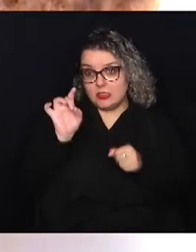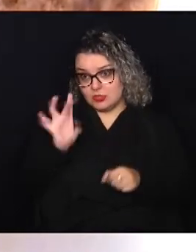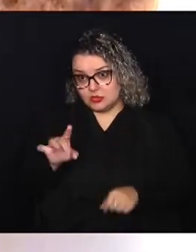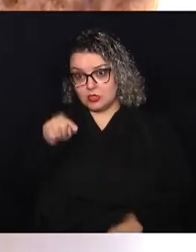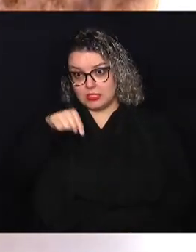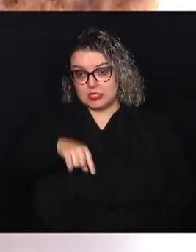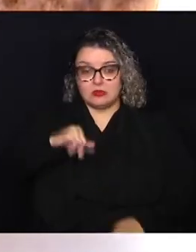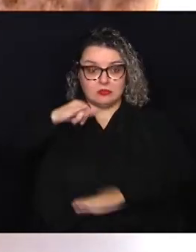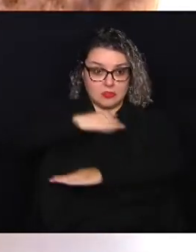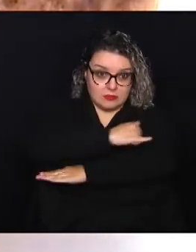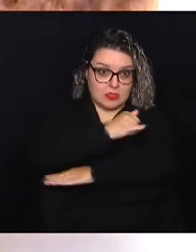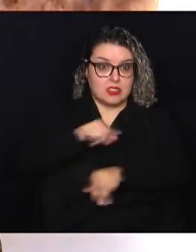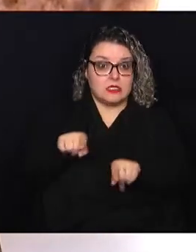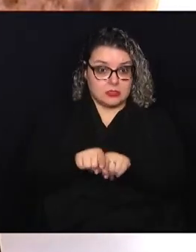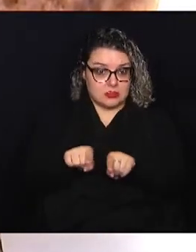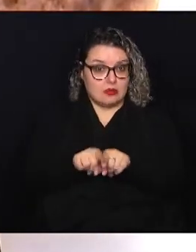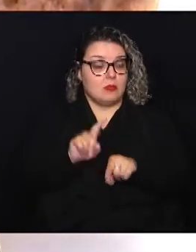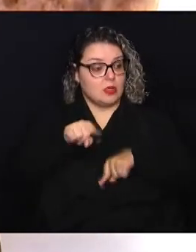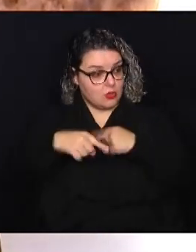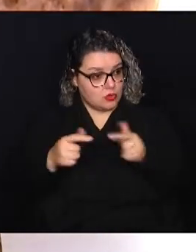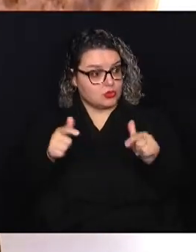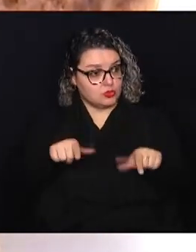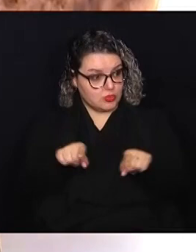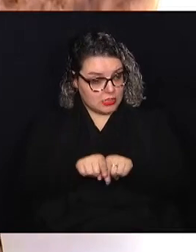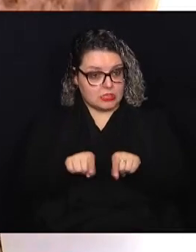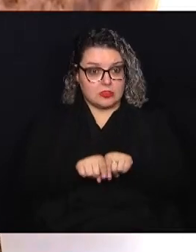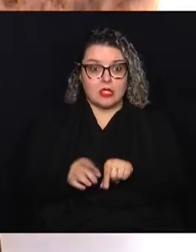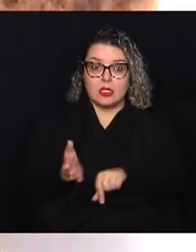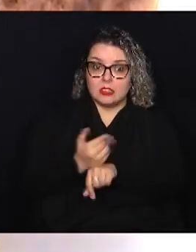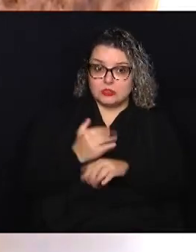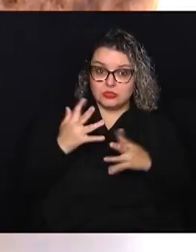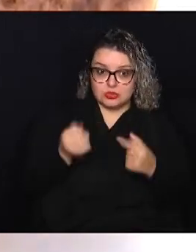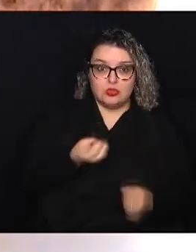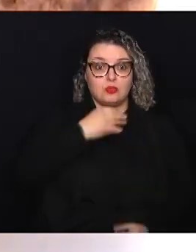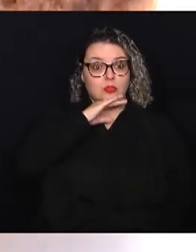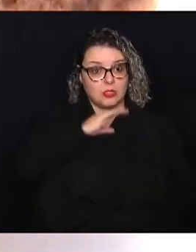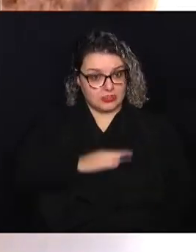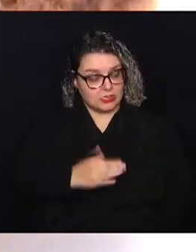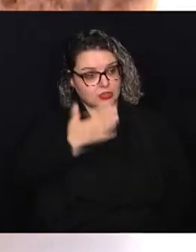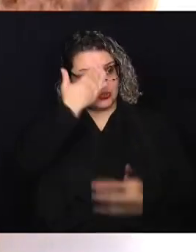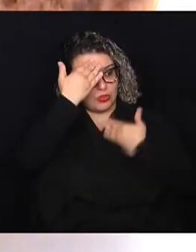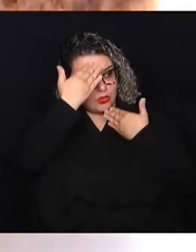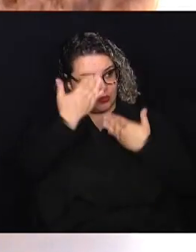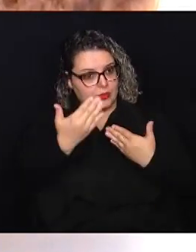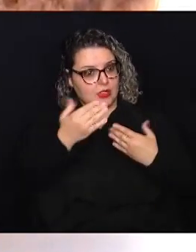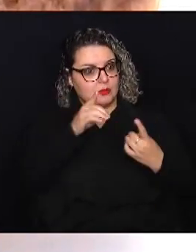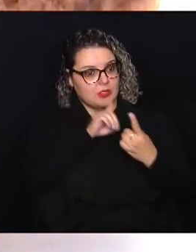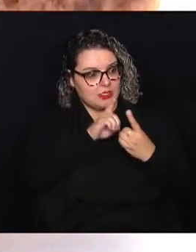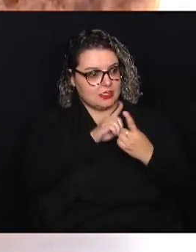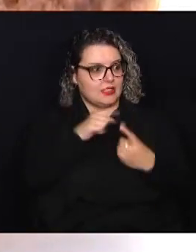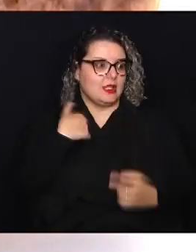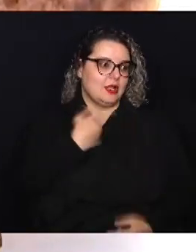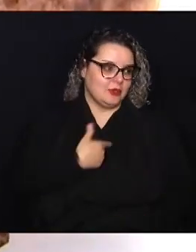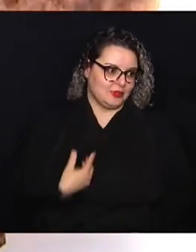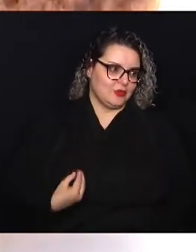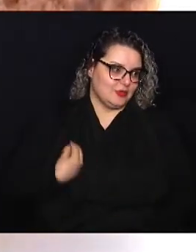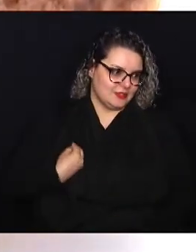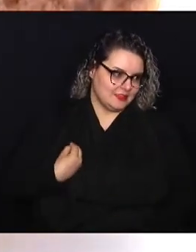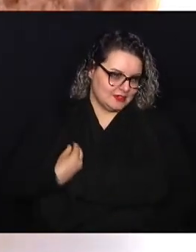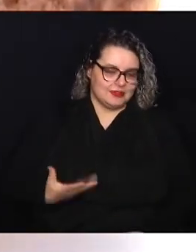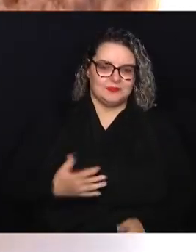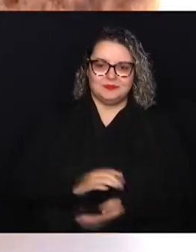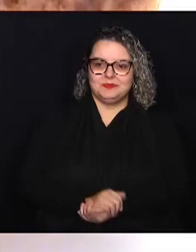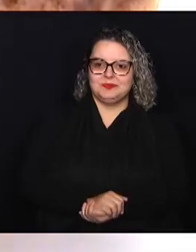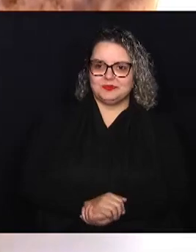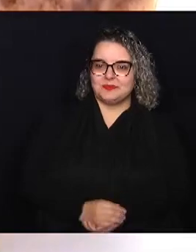Viracopos, mas também em outros locais também. Antes de mais nada, boa tarde. Obrigado por atender ao vivo a nossa reportagem, Renata. Boa tarde,